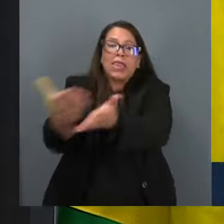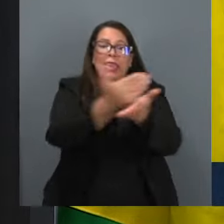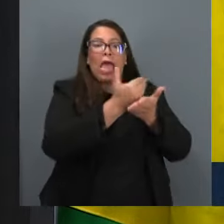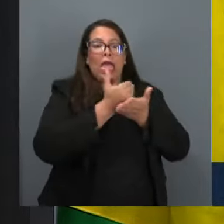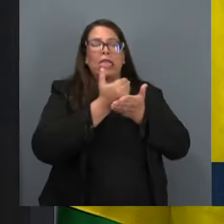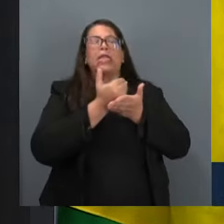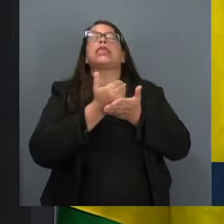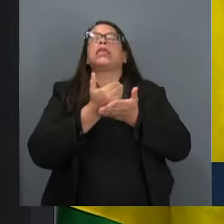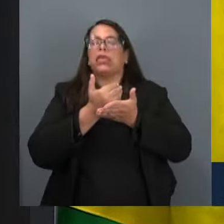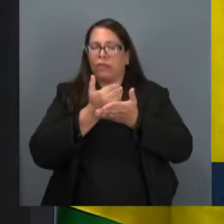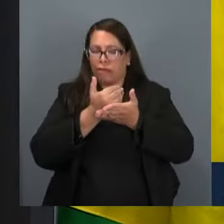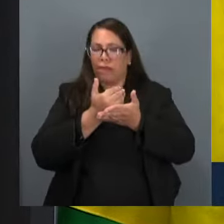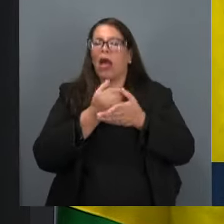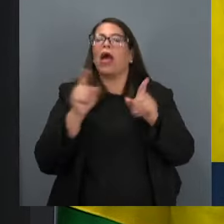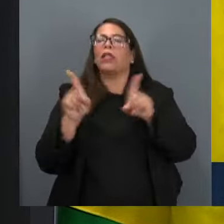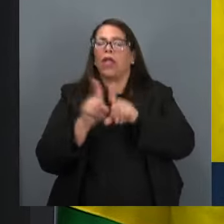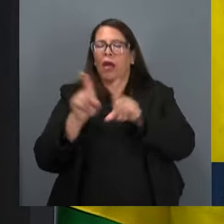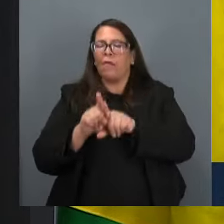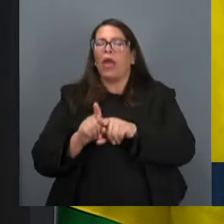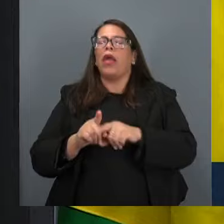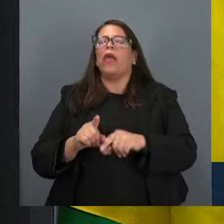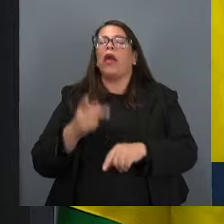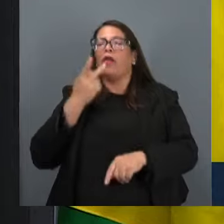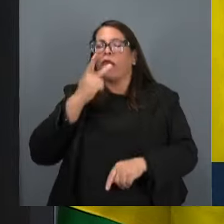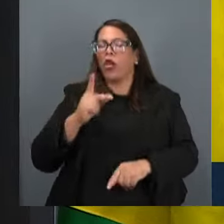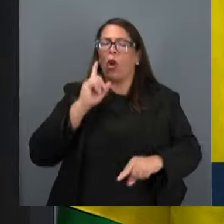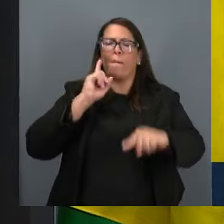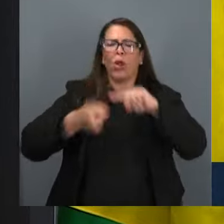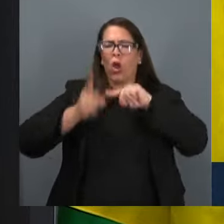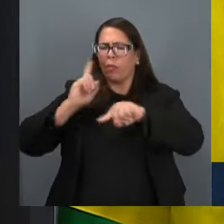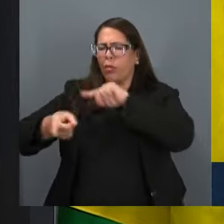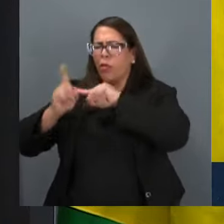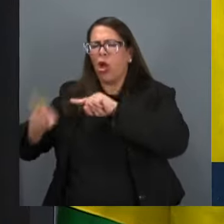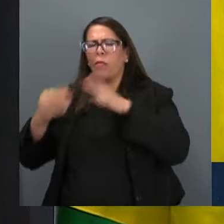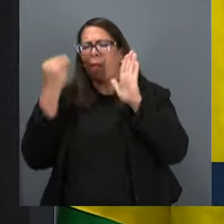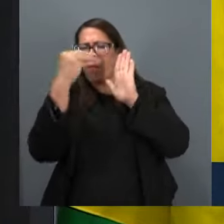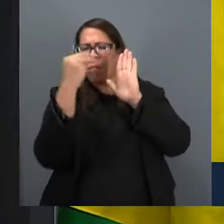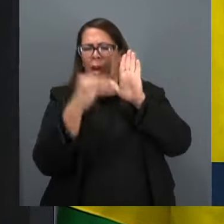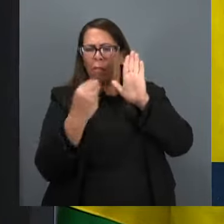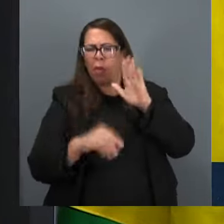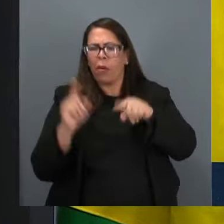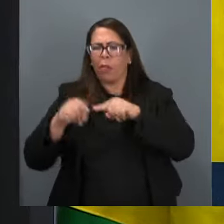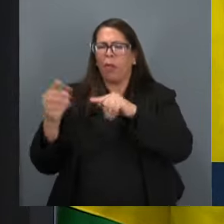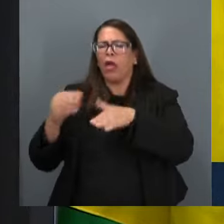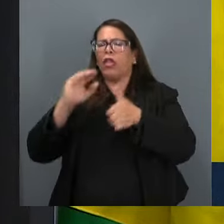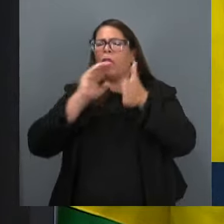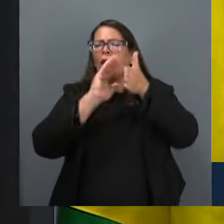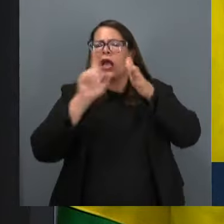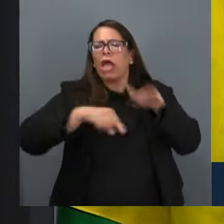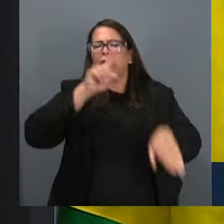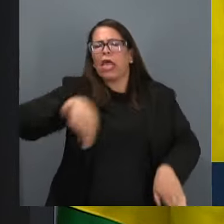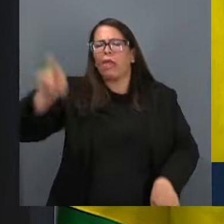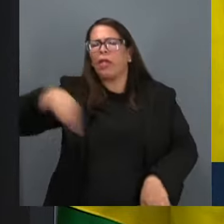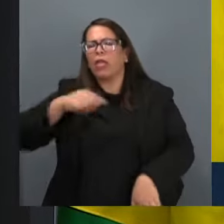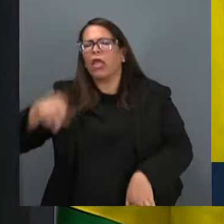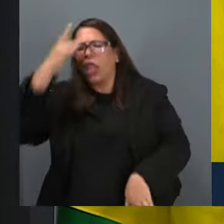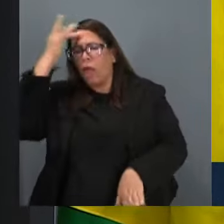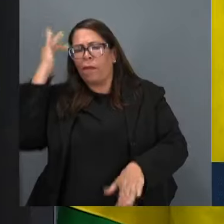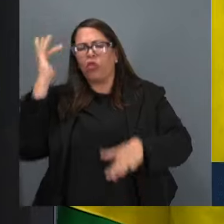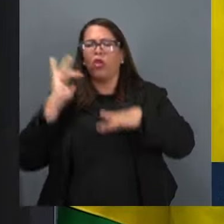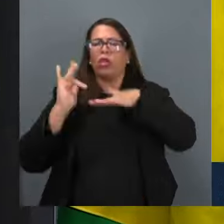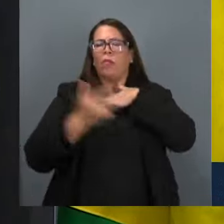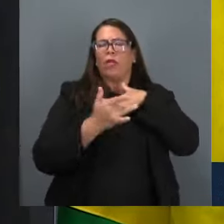Exigiu a censura de postagens específicas e a remoção de usuários da plataforma.